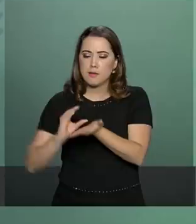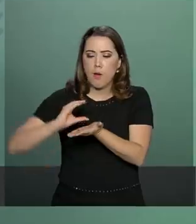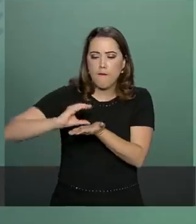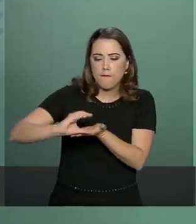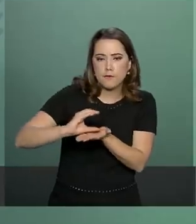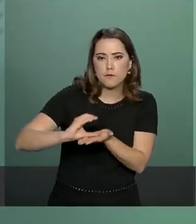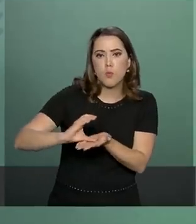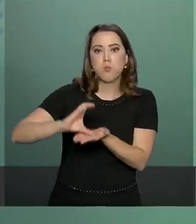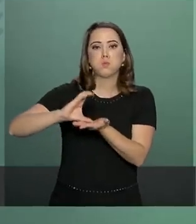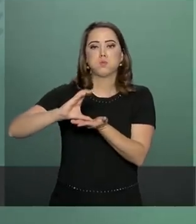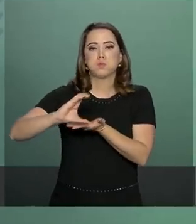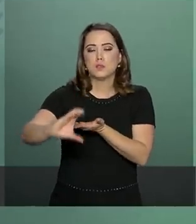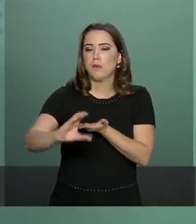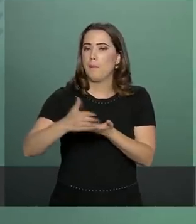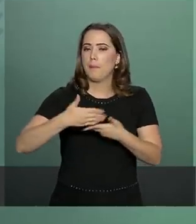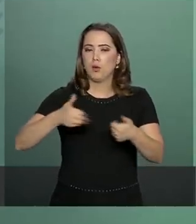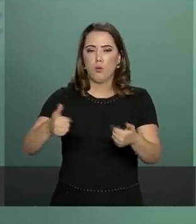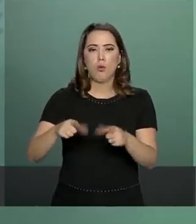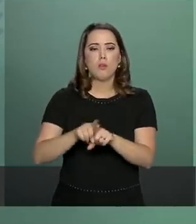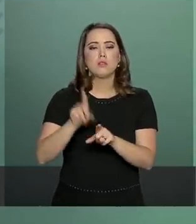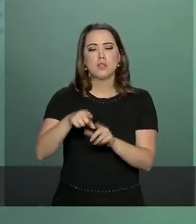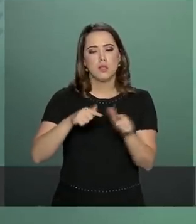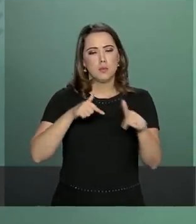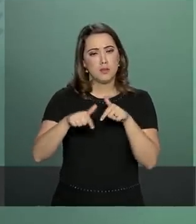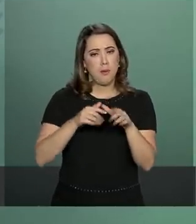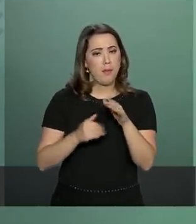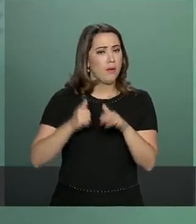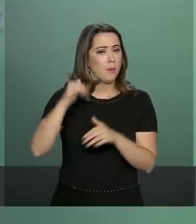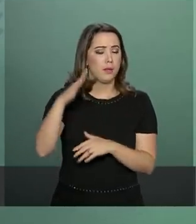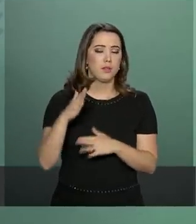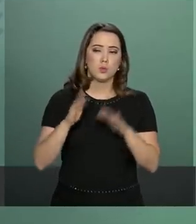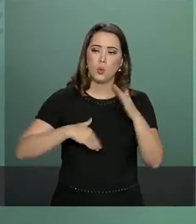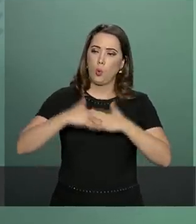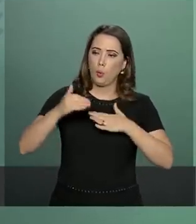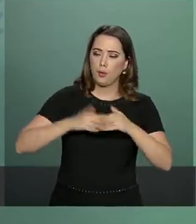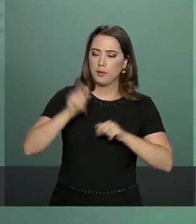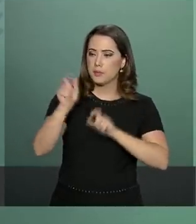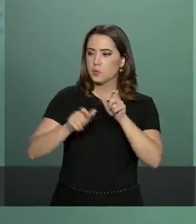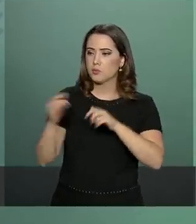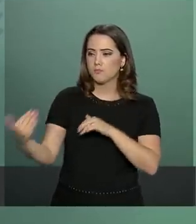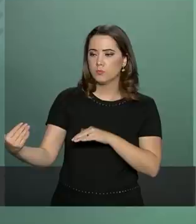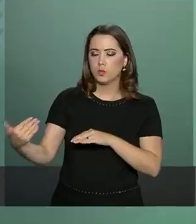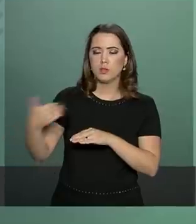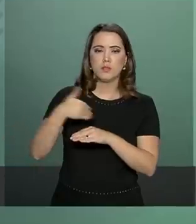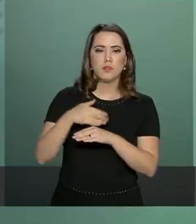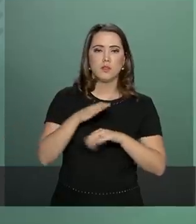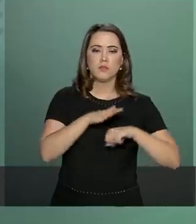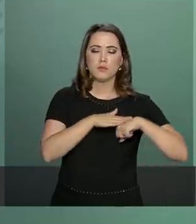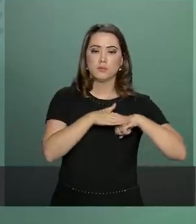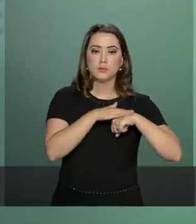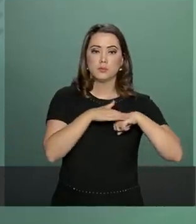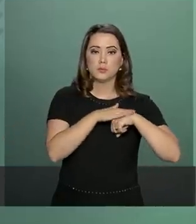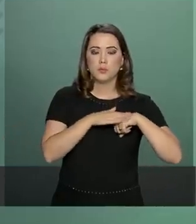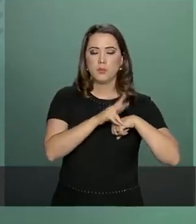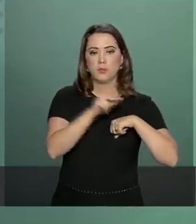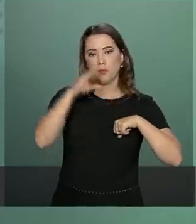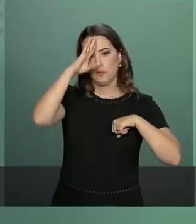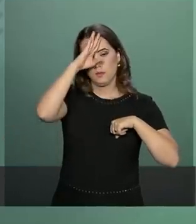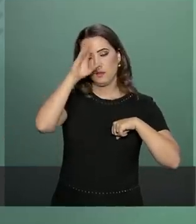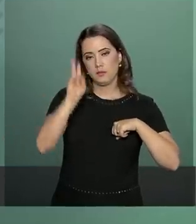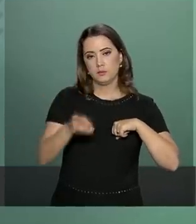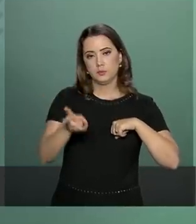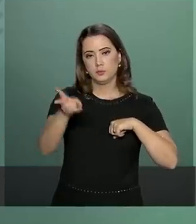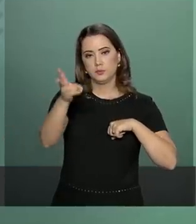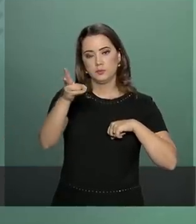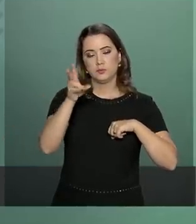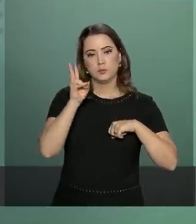no nível de emprego então qualquer que seja o empresário com o qual o nosso presidente venha dialogar isso é quase